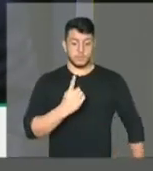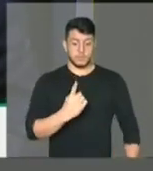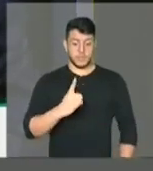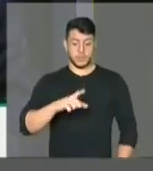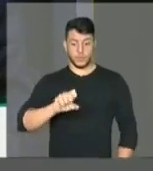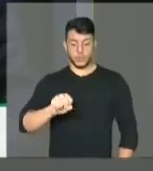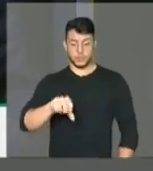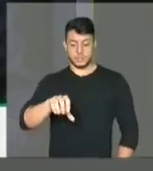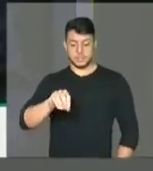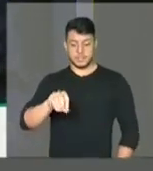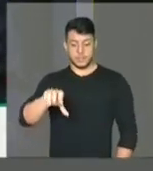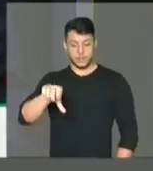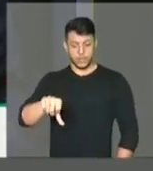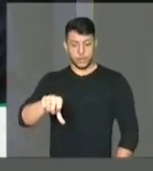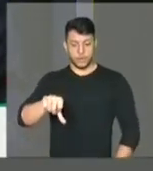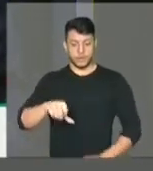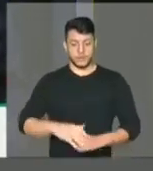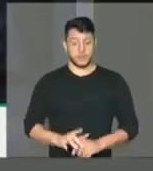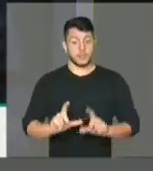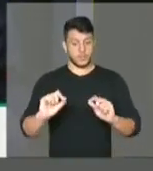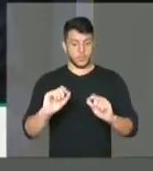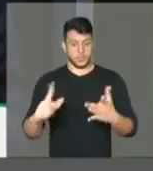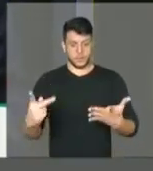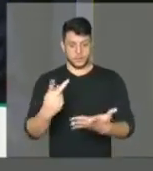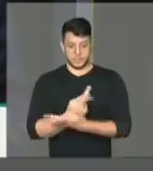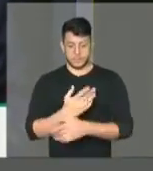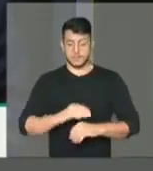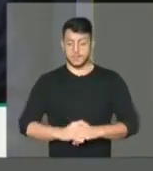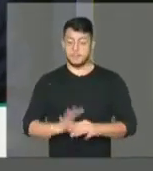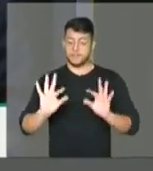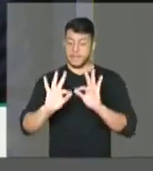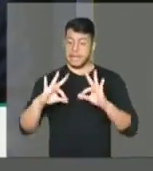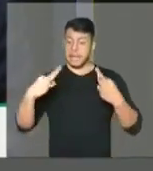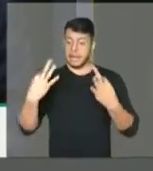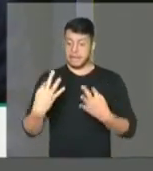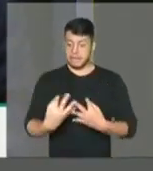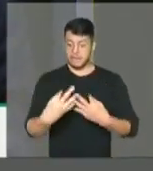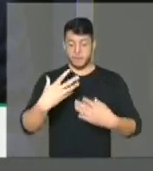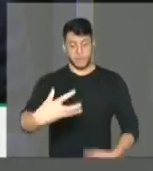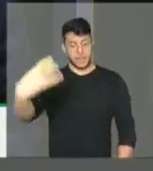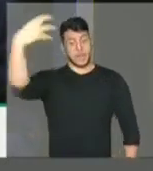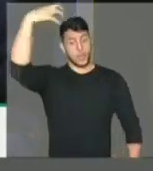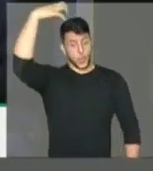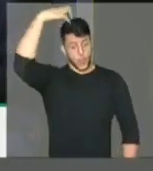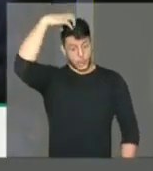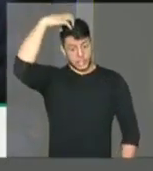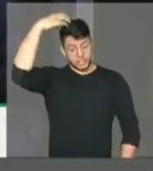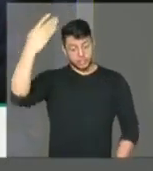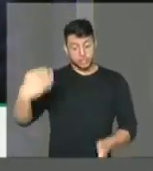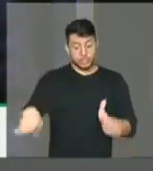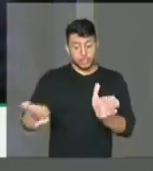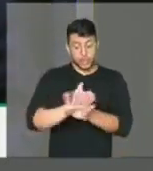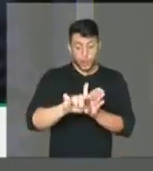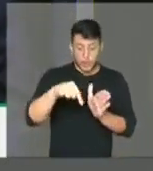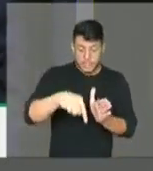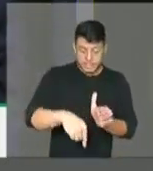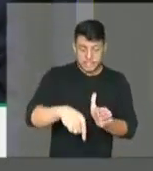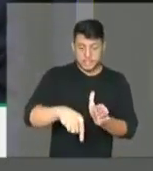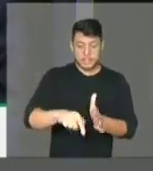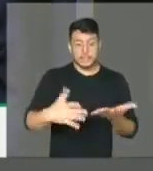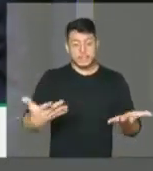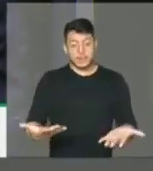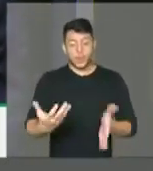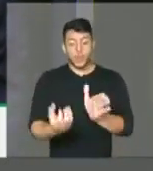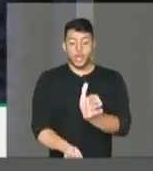A família real portuguesa tinha acabado de chegar no Brasil em 1808. Cria a intendência das polícias para proteger a